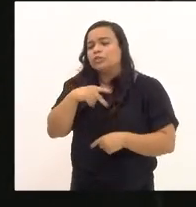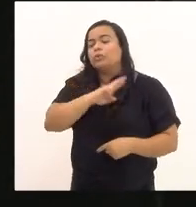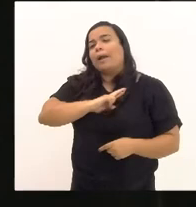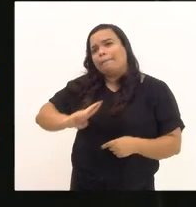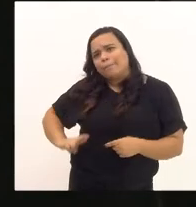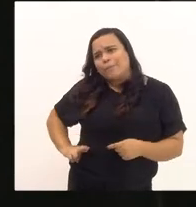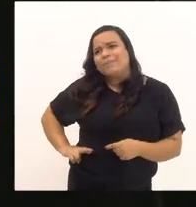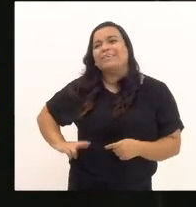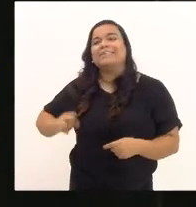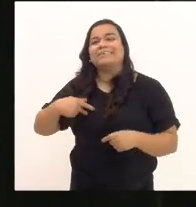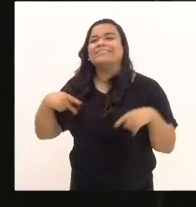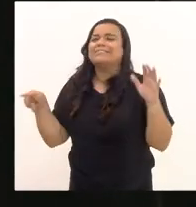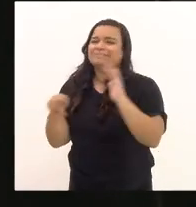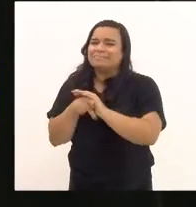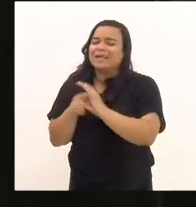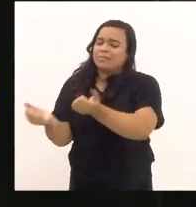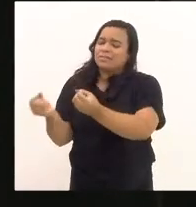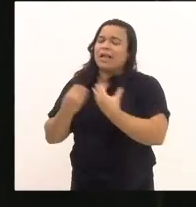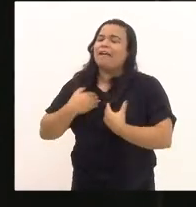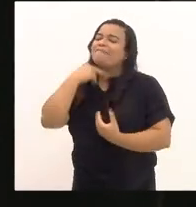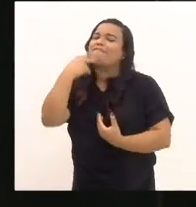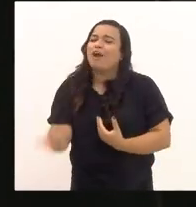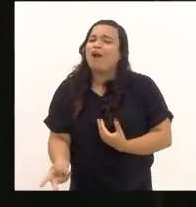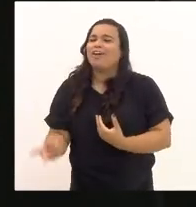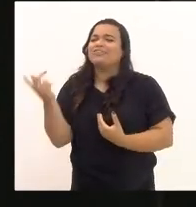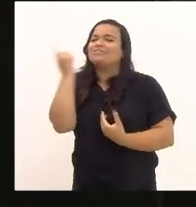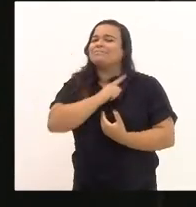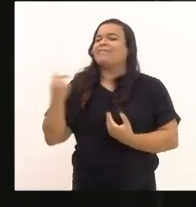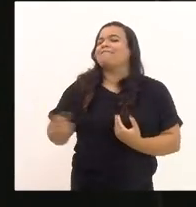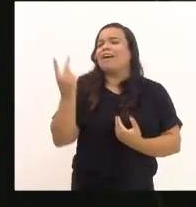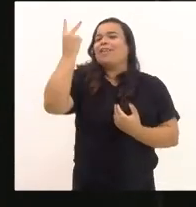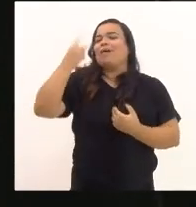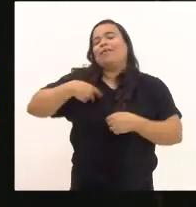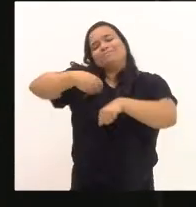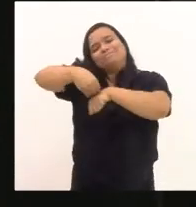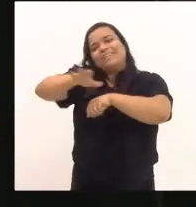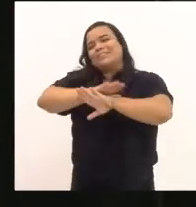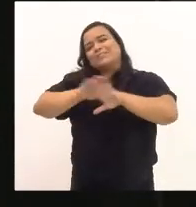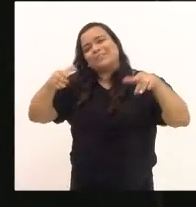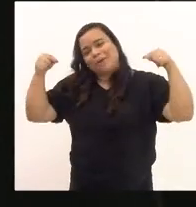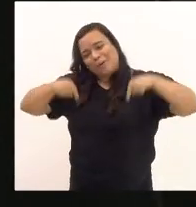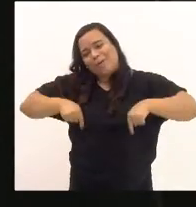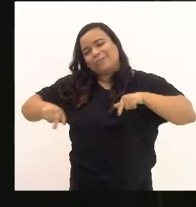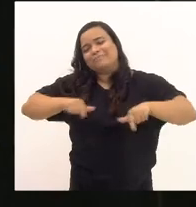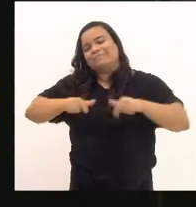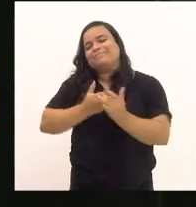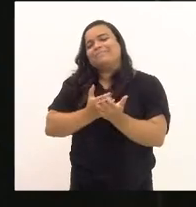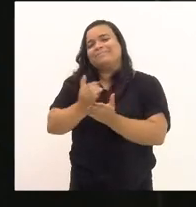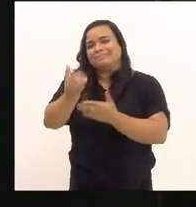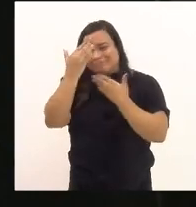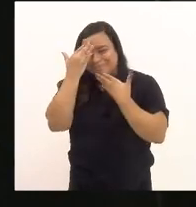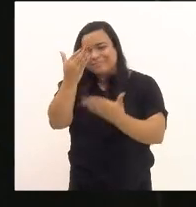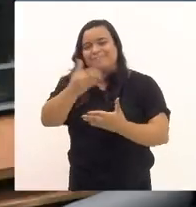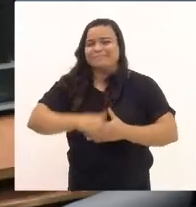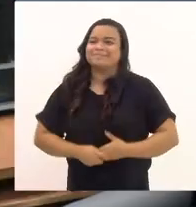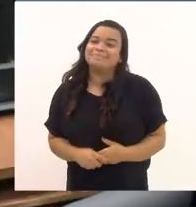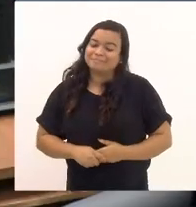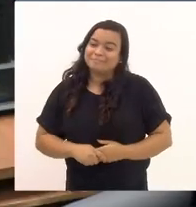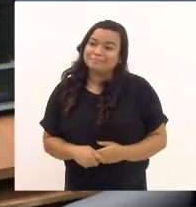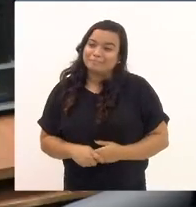valor. Era essa a minha mensagem, a mensagem que eu queria levar hoje no nosso expediente inicial. Muito obrigada.